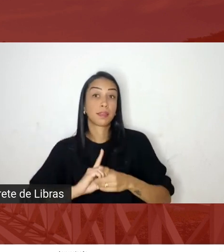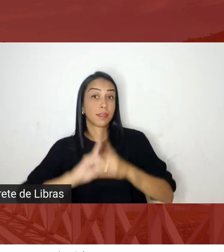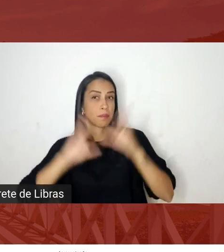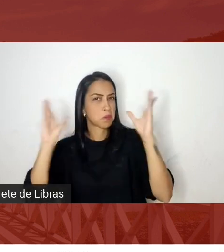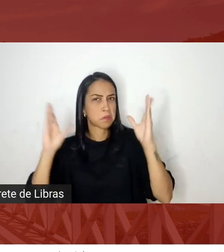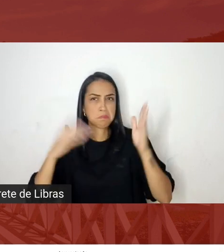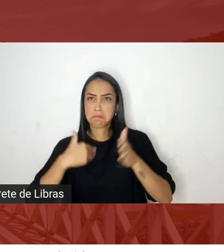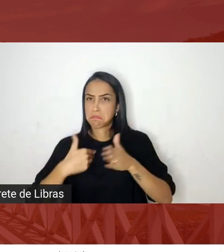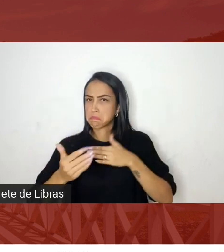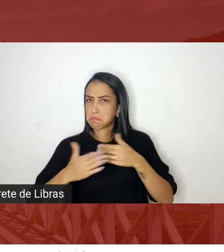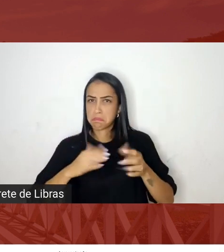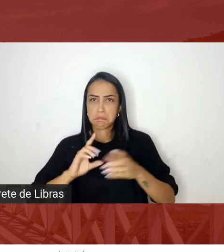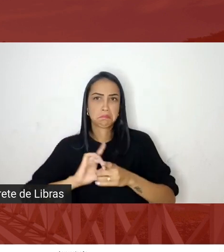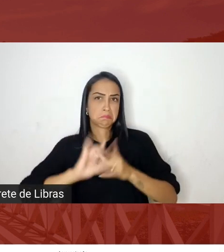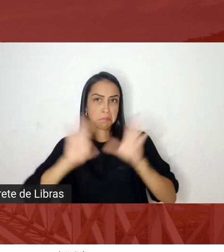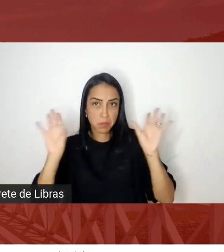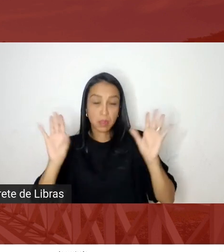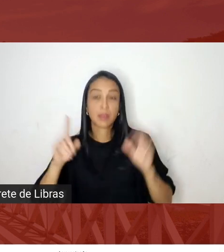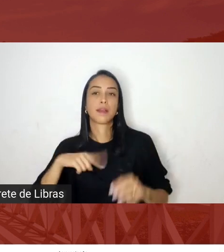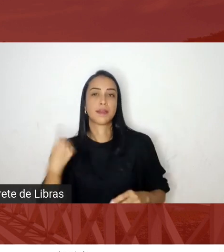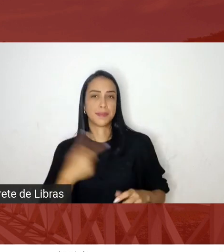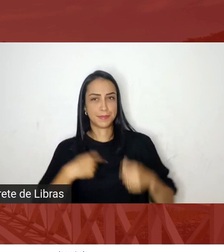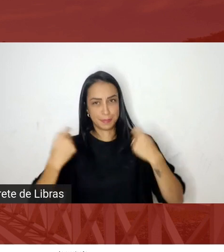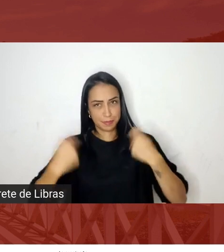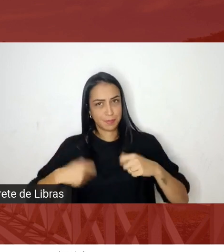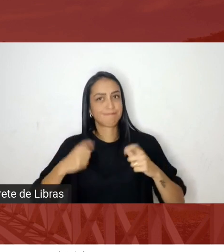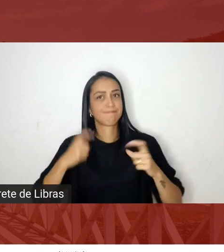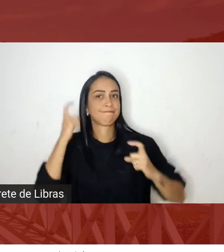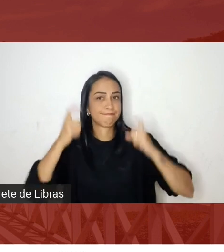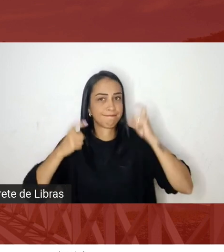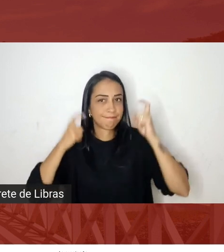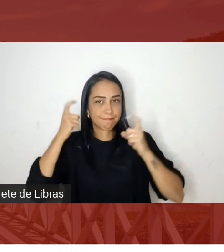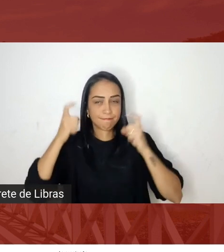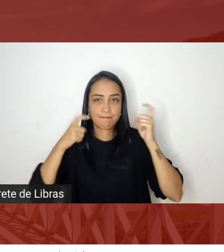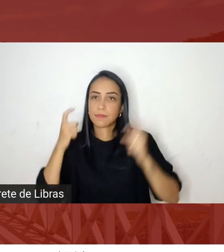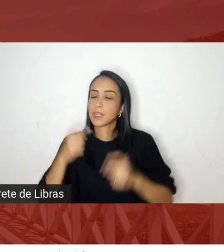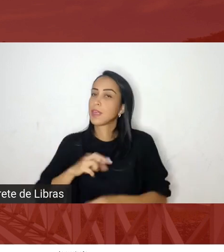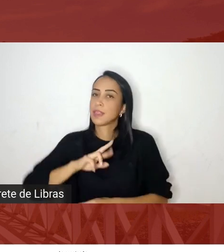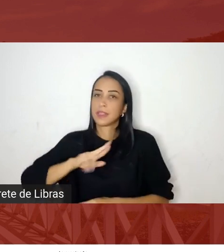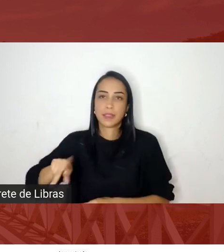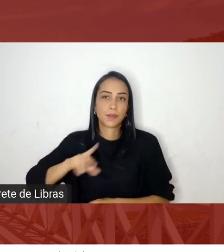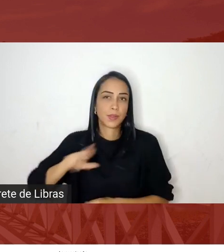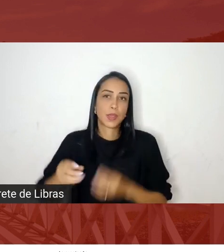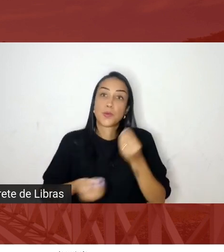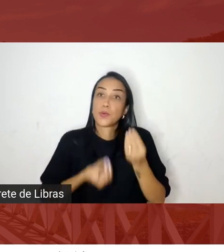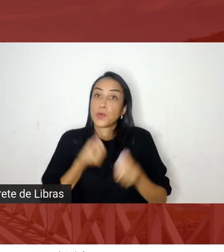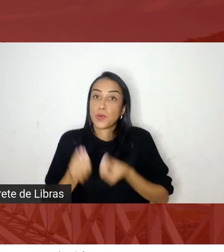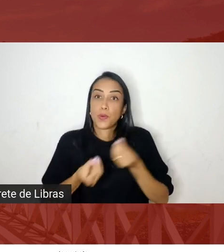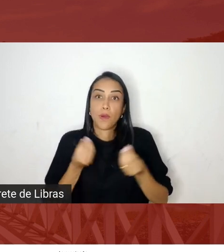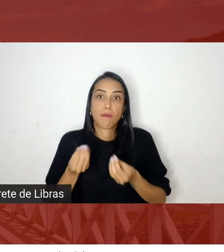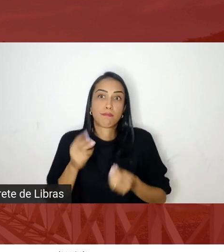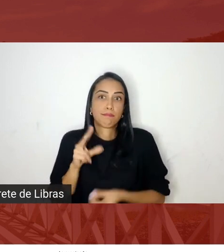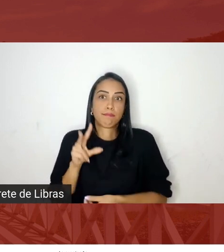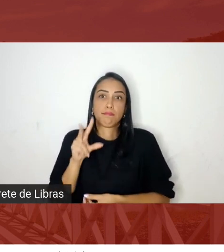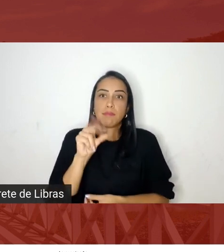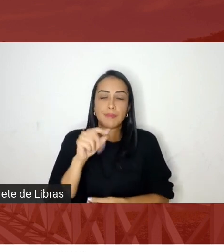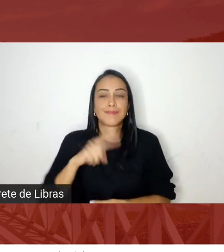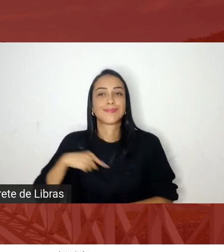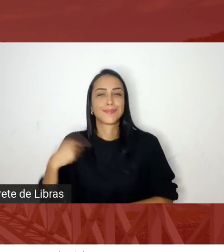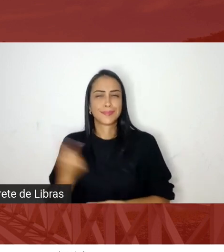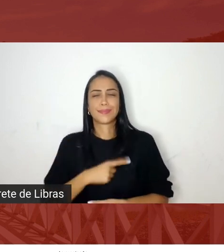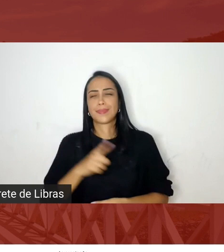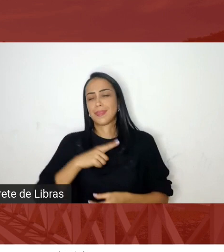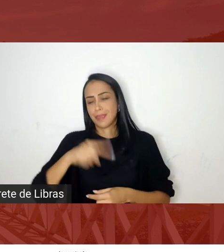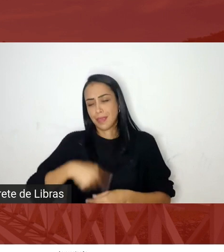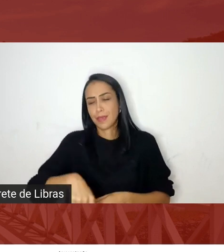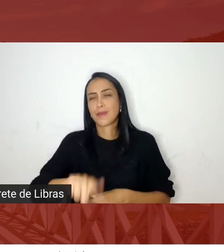precisamos nos preocupar não tem como negar que nós estamos em um ano eleitoral e é preciso